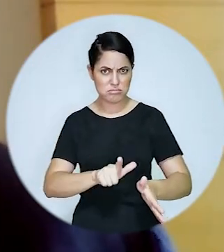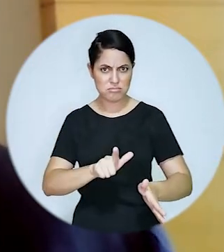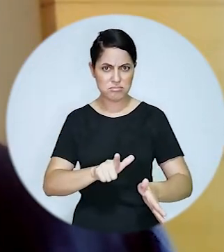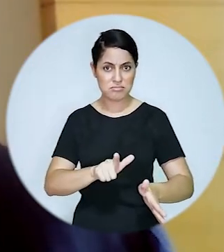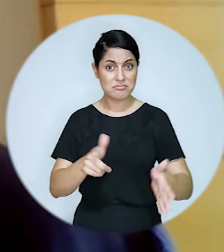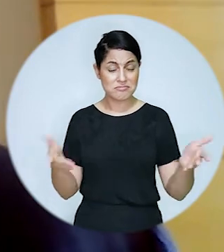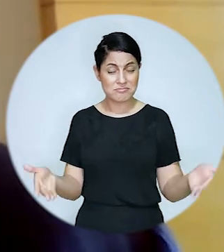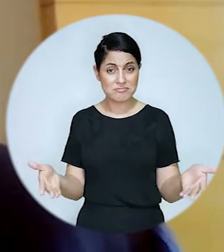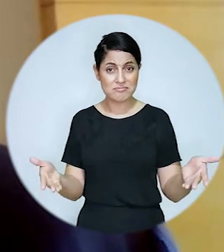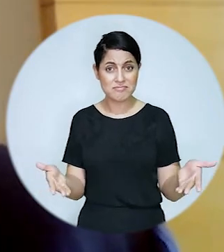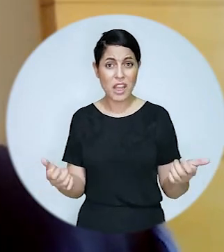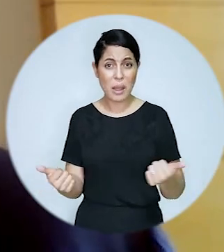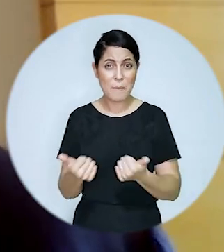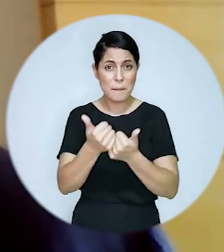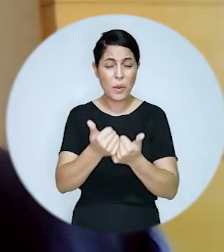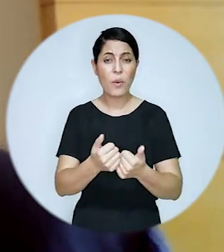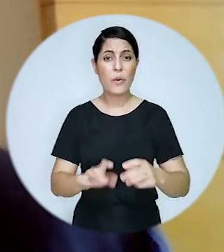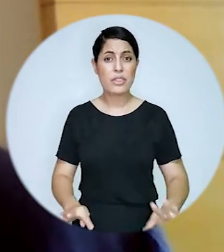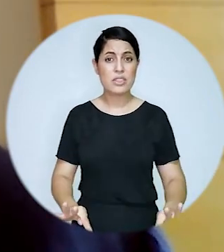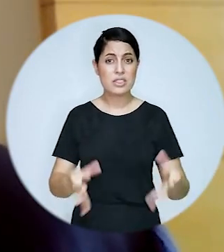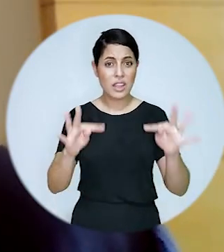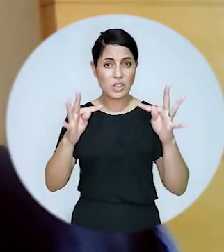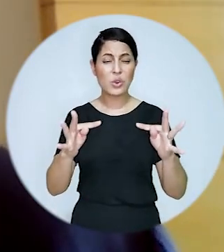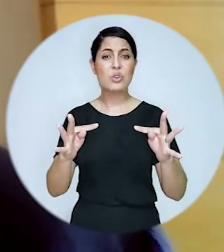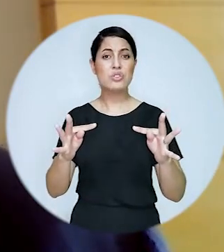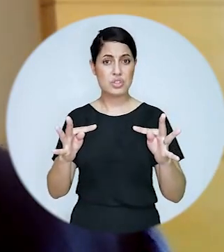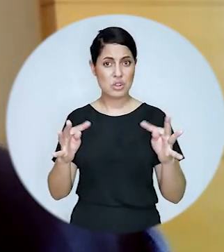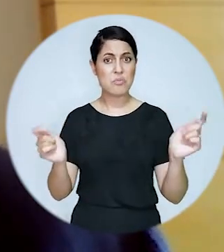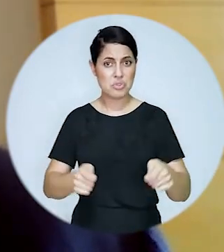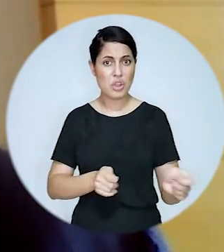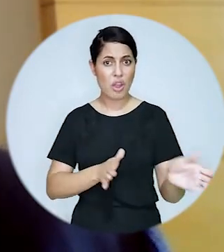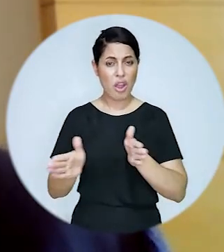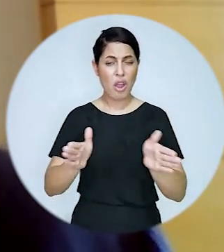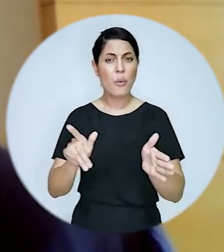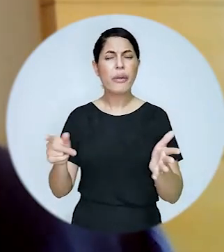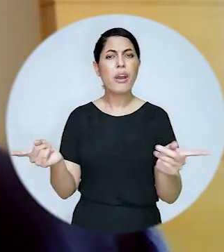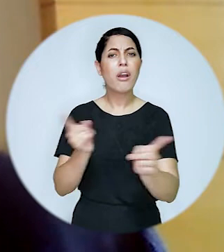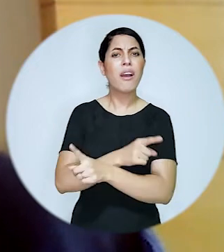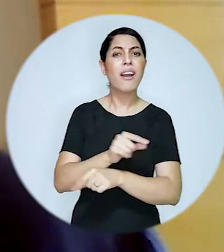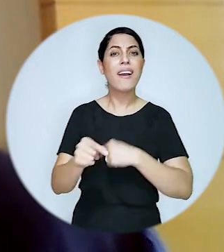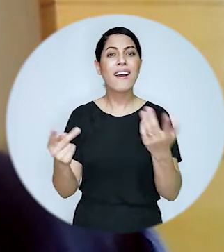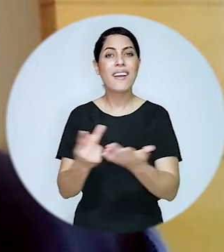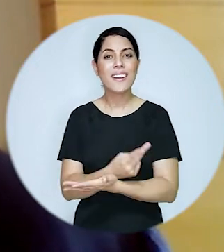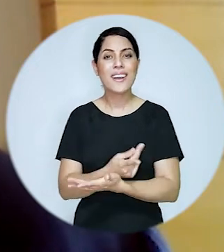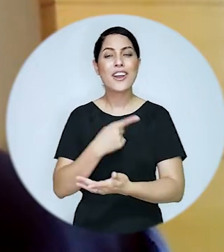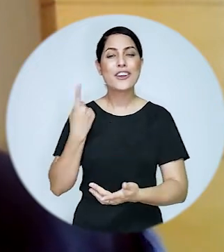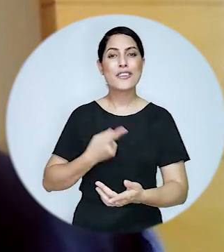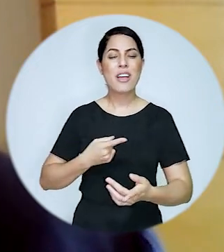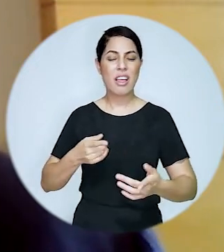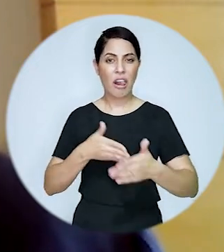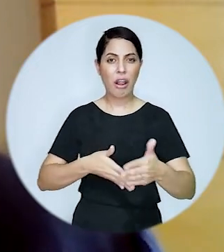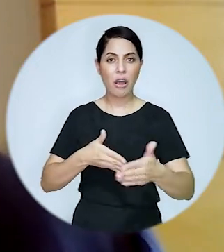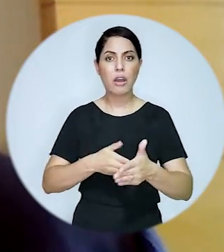com os recursos da acessibilidade com os apoios com a tecnologia assistiva o que a gente constata